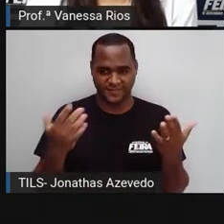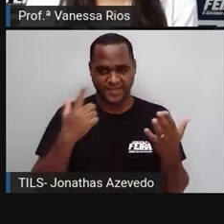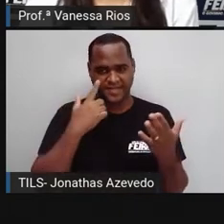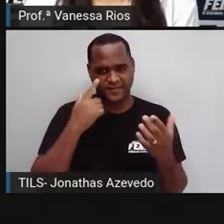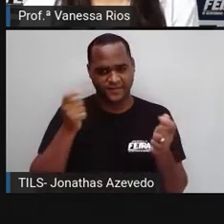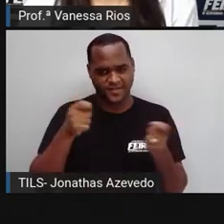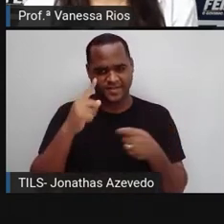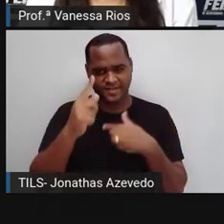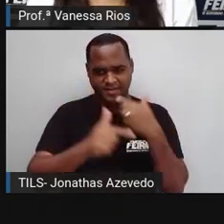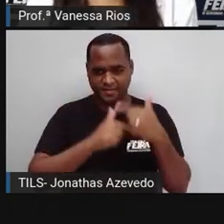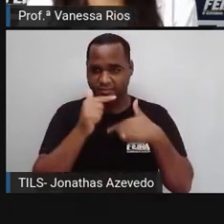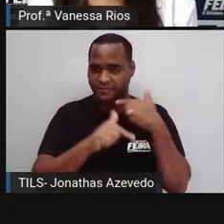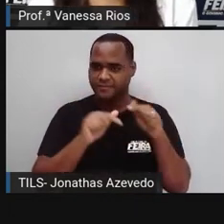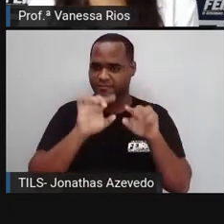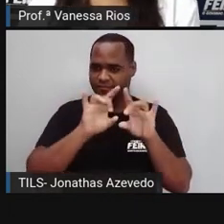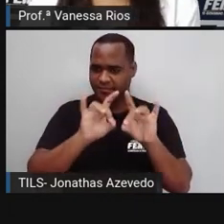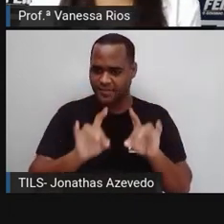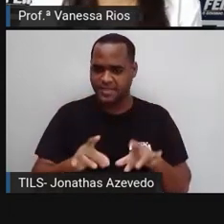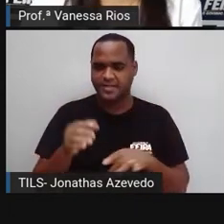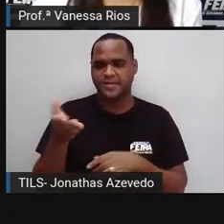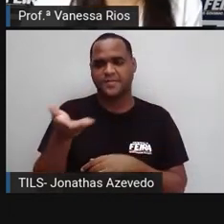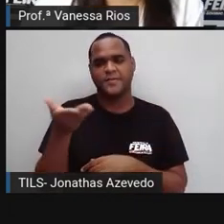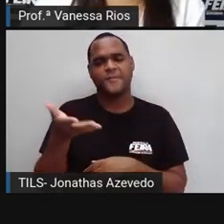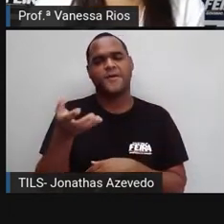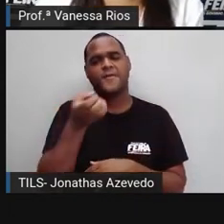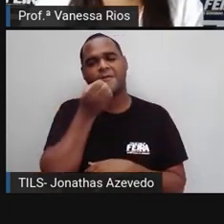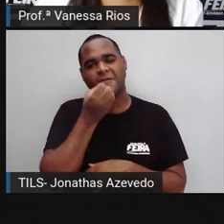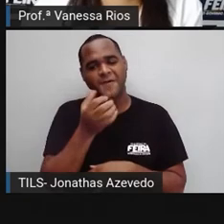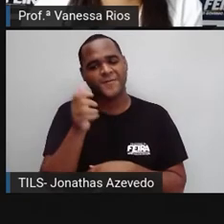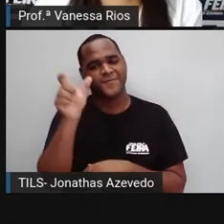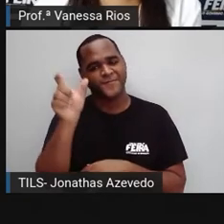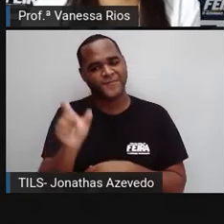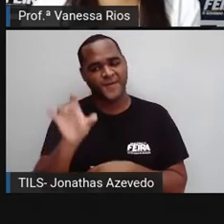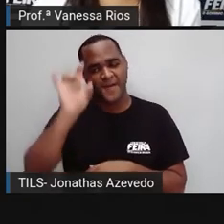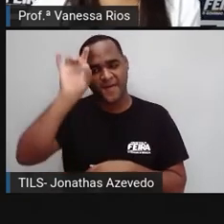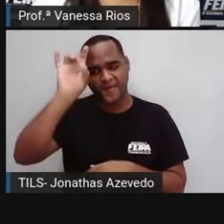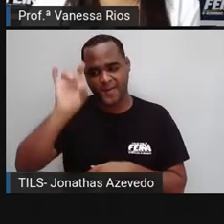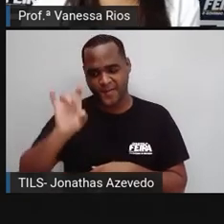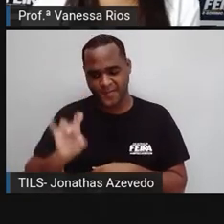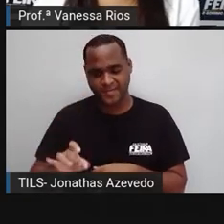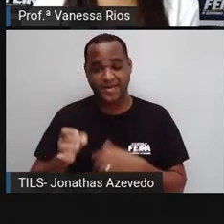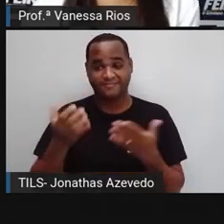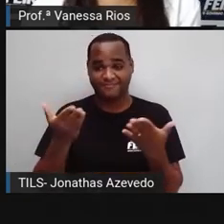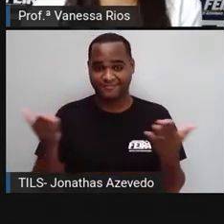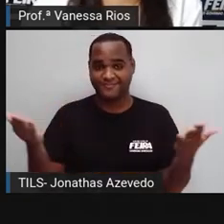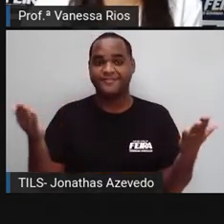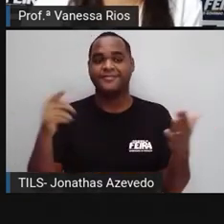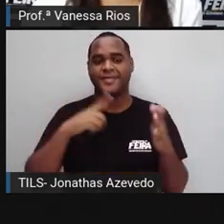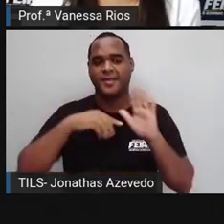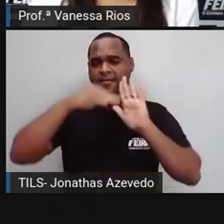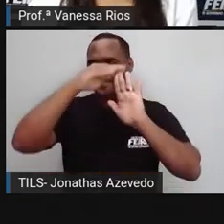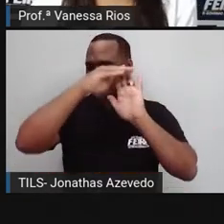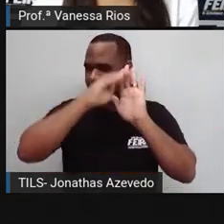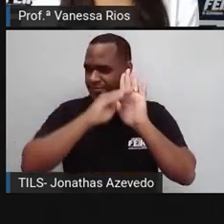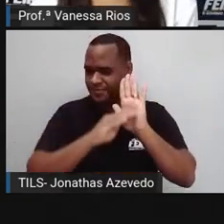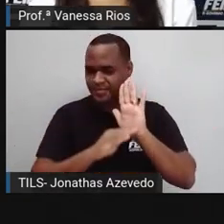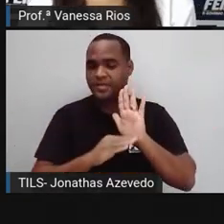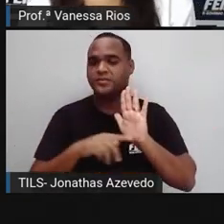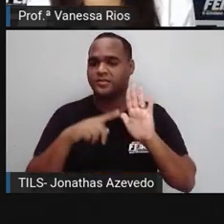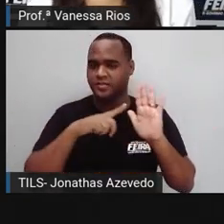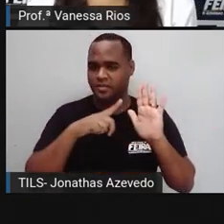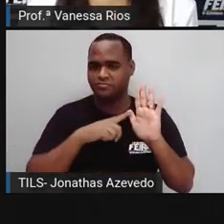aí um empreendedor de sucesso, né? Preciso ter algumas características. E a Pro trouxe aqui uma lista com algumas das